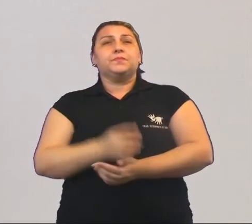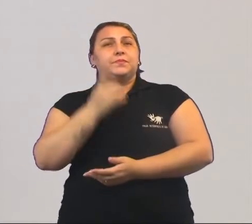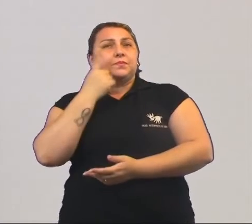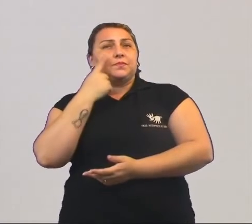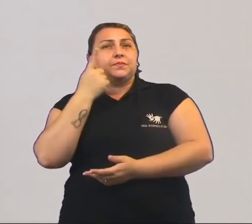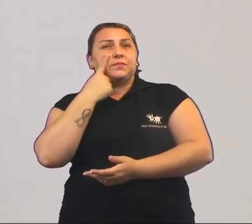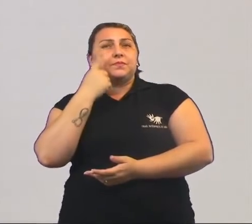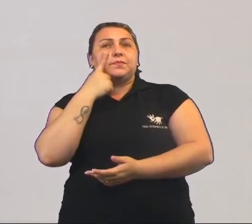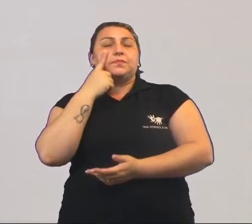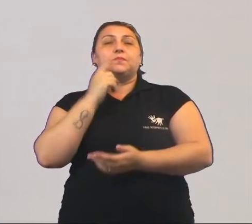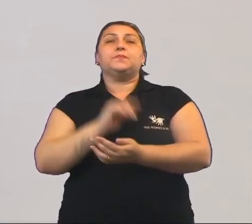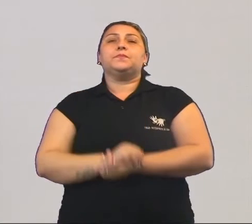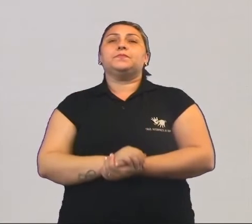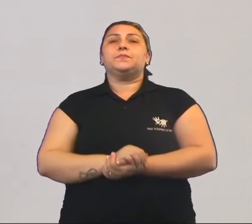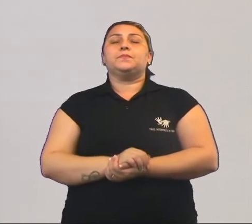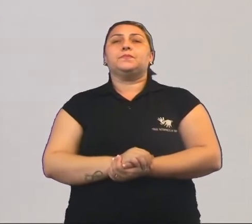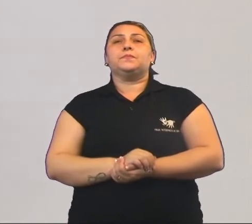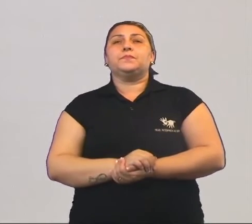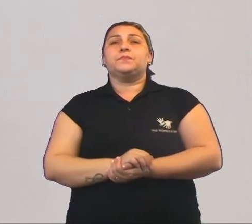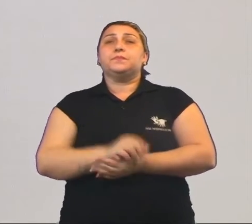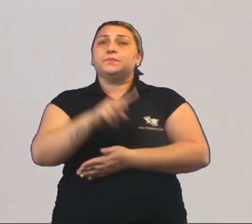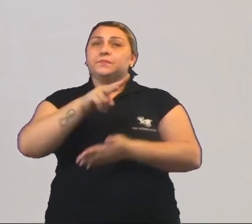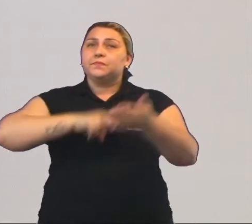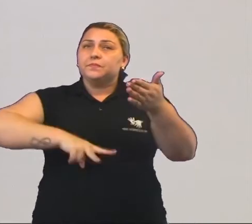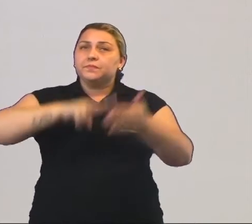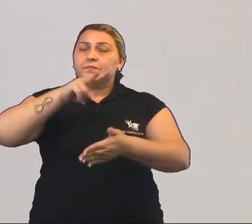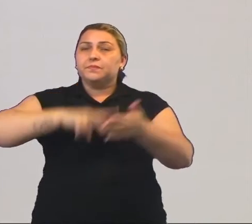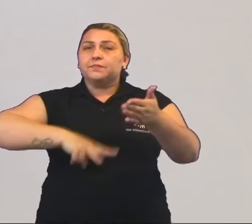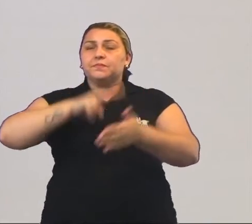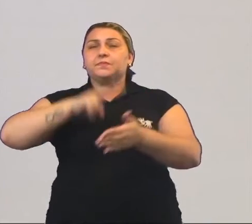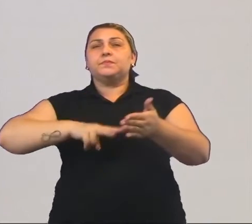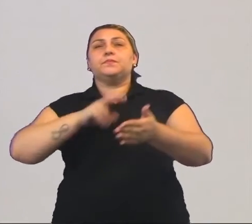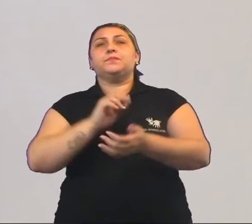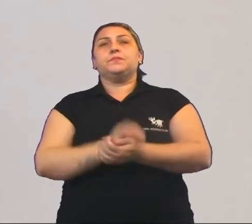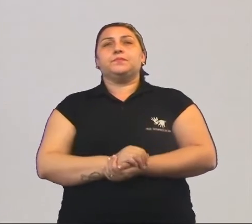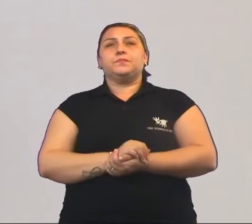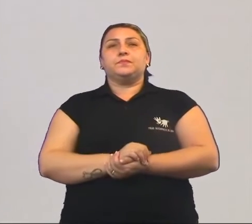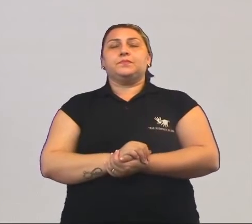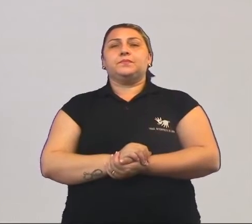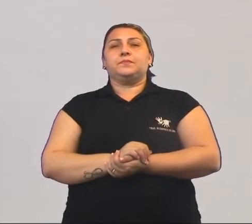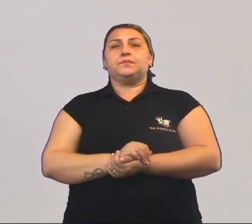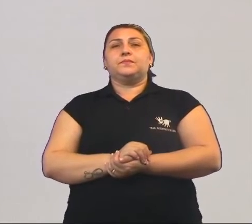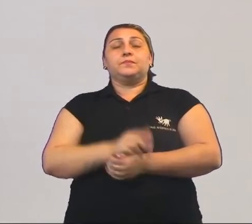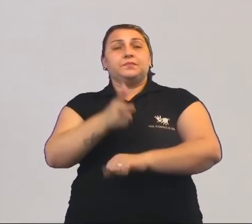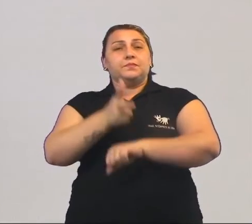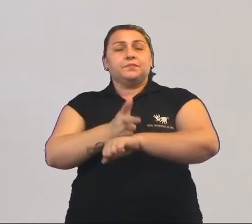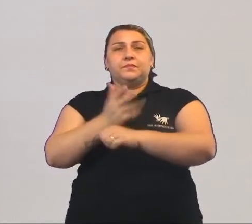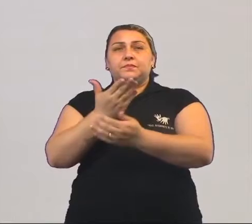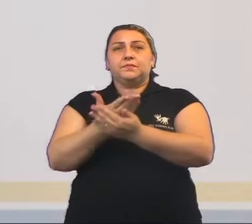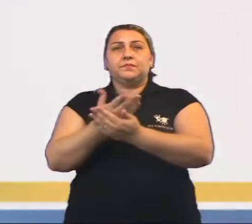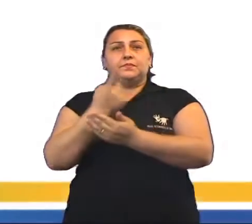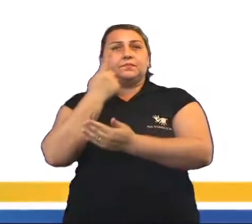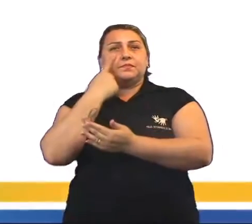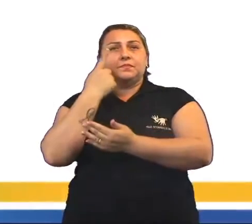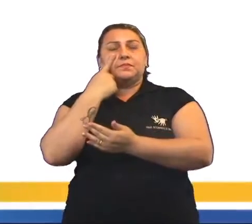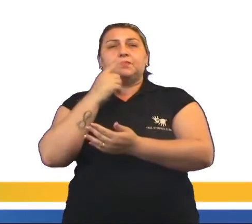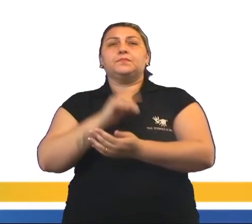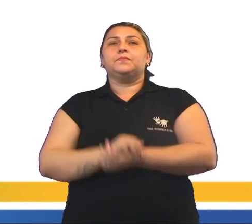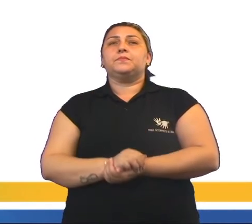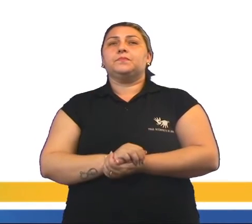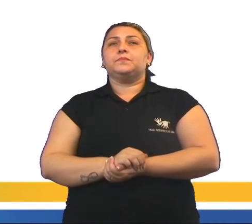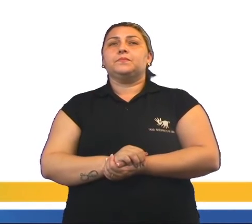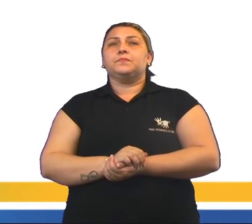acompanhar com bastante atenção a leitura da questão selecionada para esta videoaula. Acompanhem comigo.